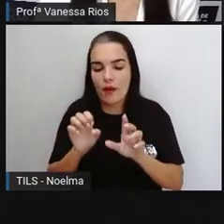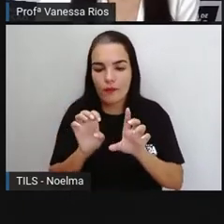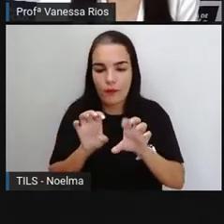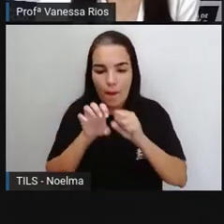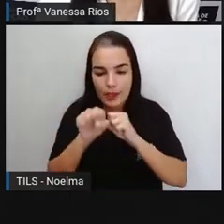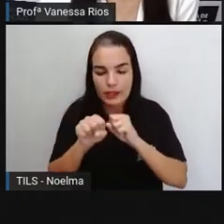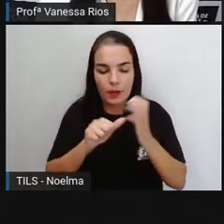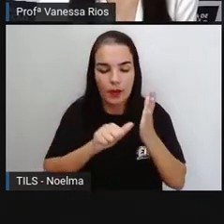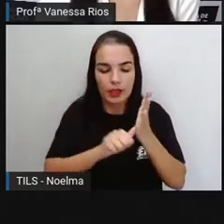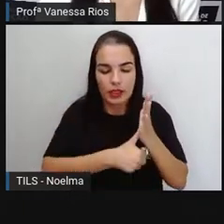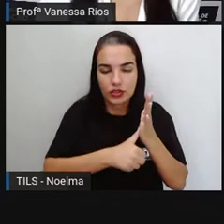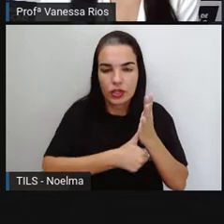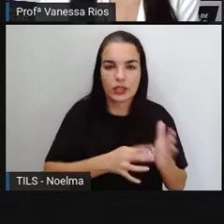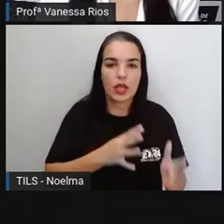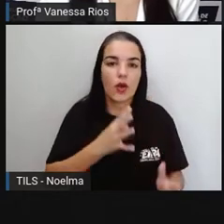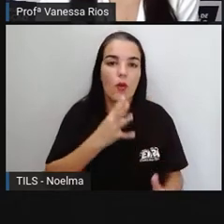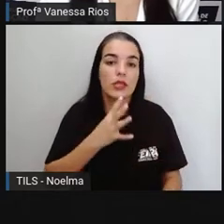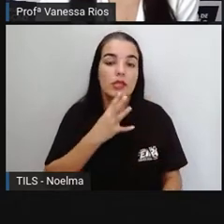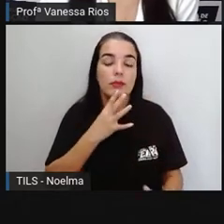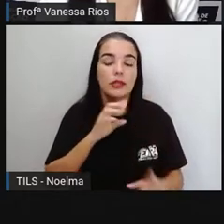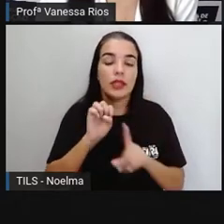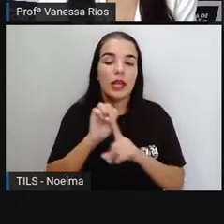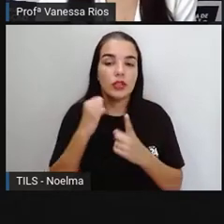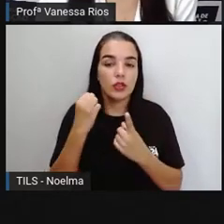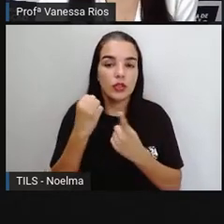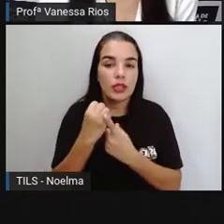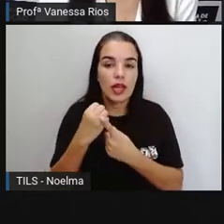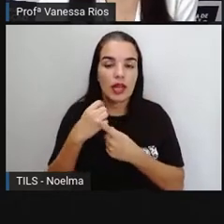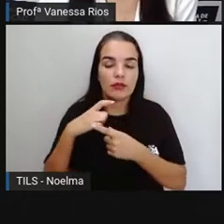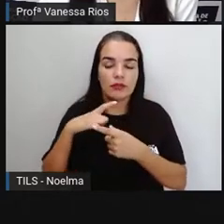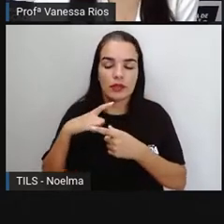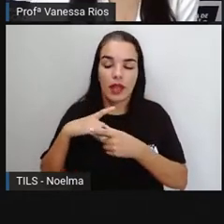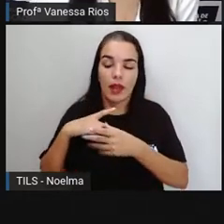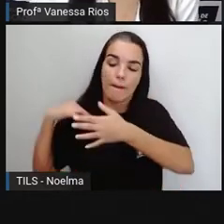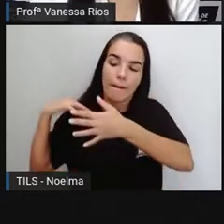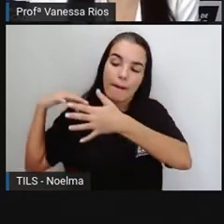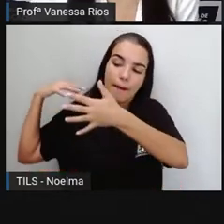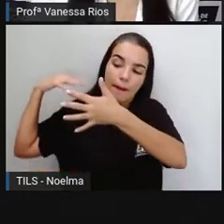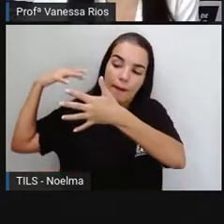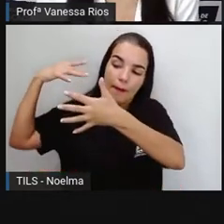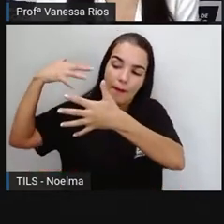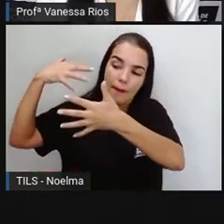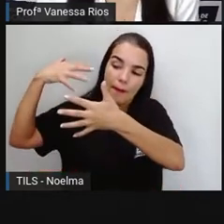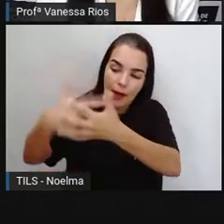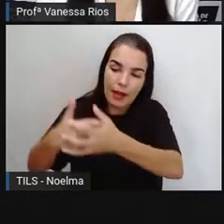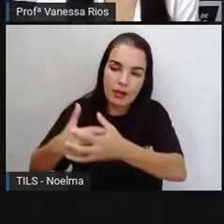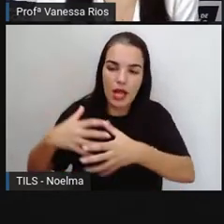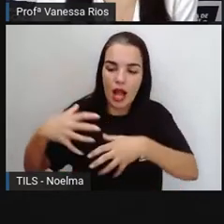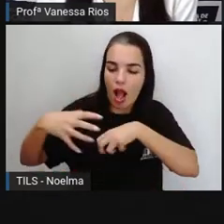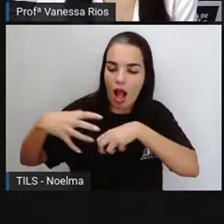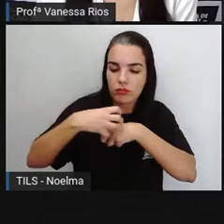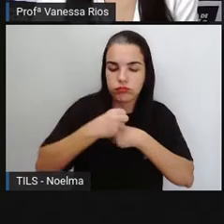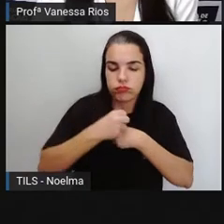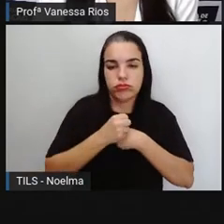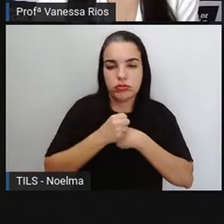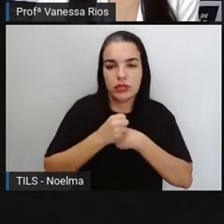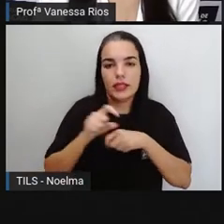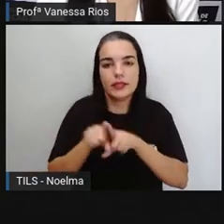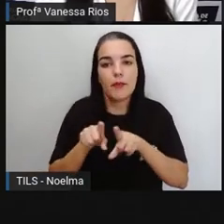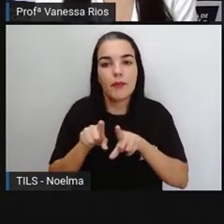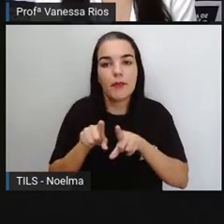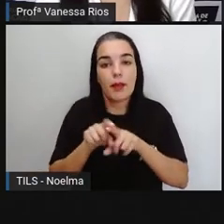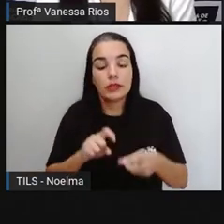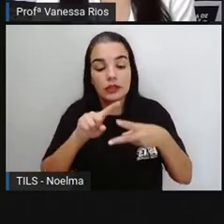conhecimentos que as sociedades vão adquirindo no decorrer do tempo. E os patrimônios culturais, eles podem